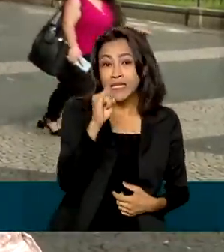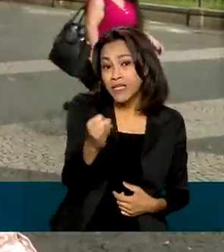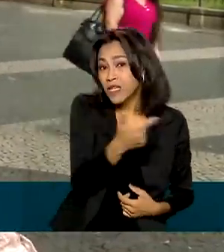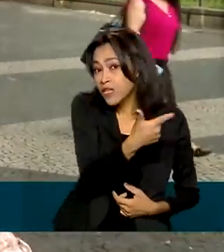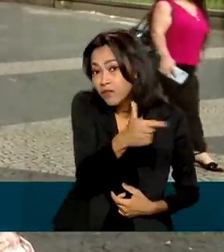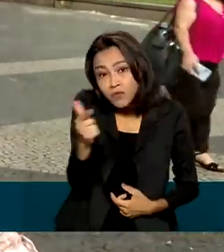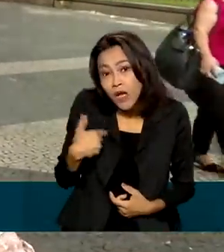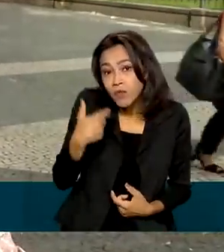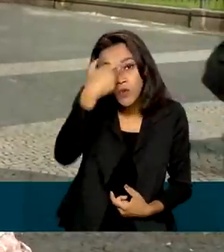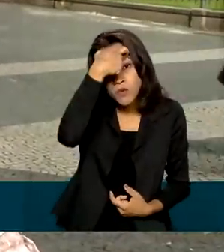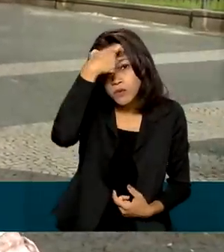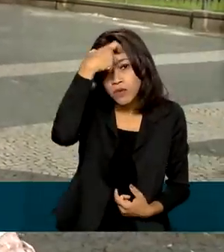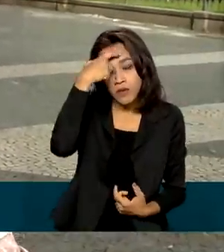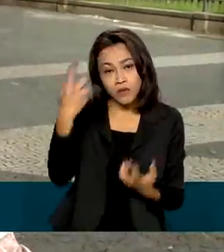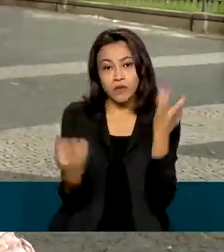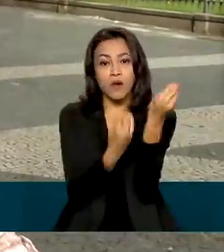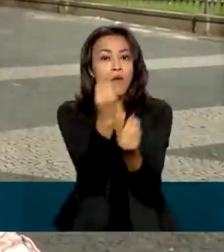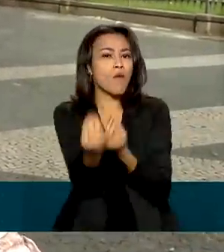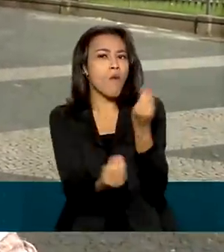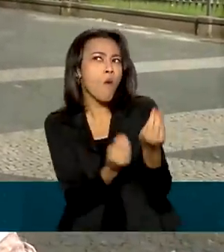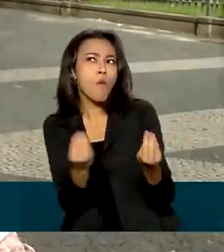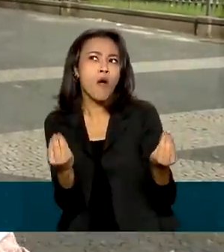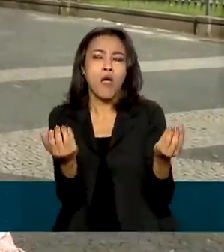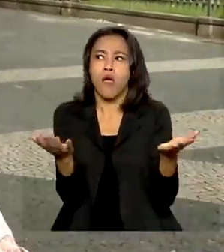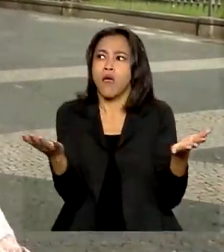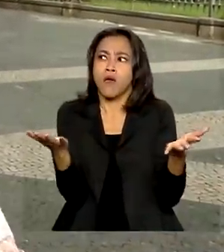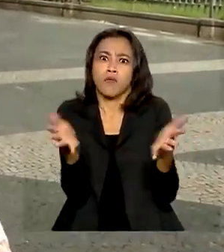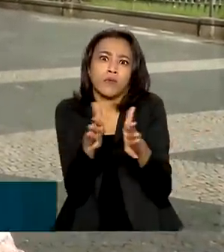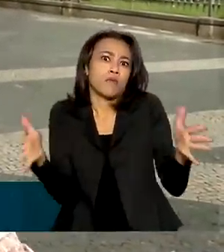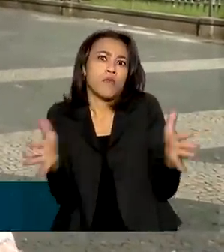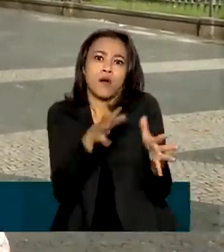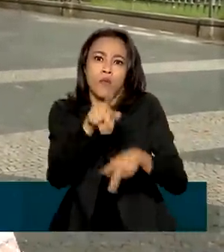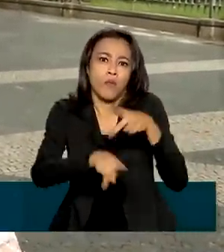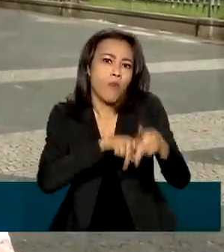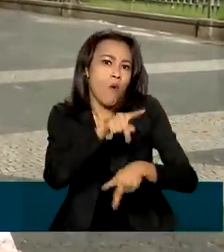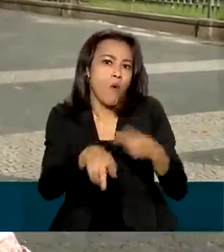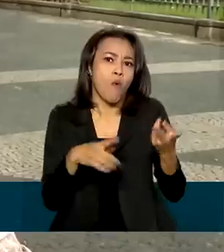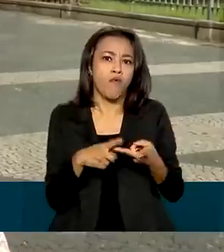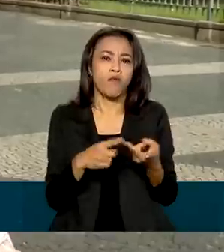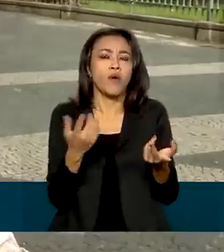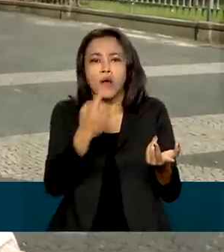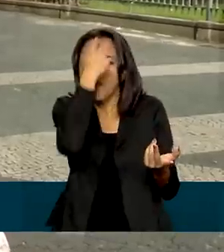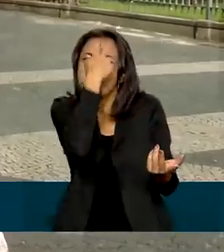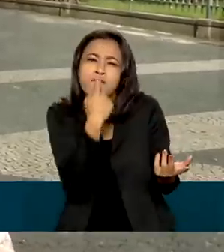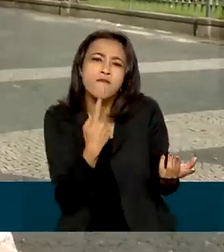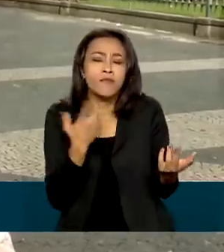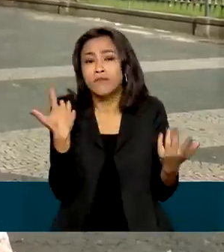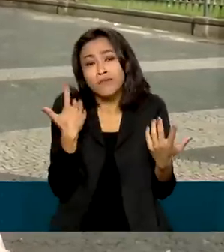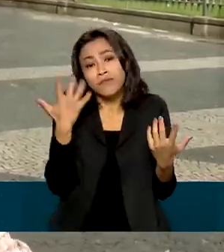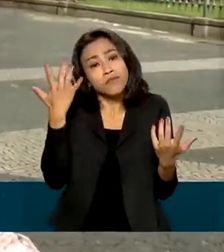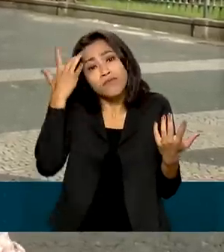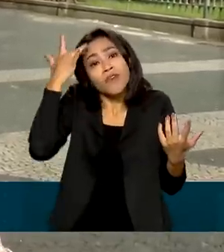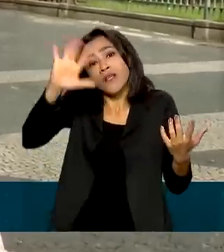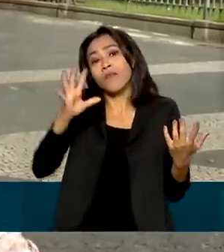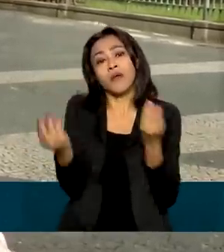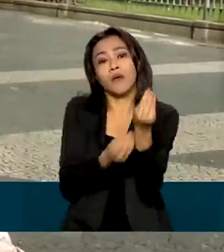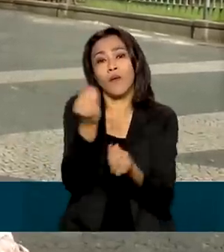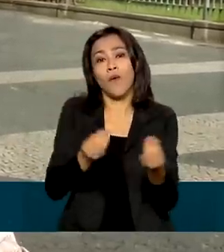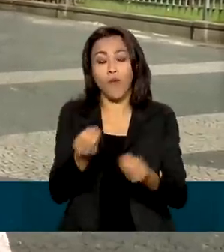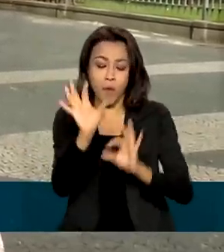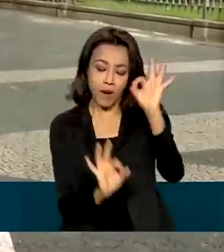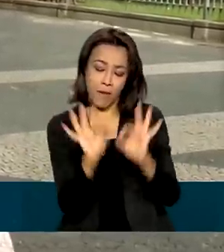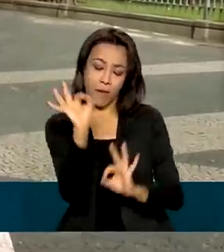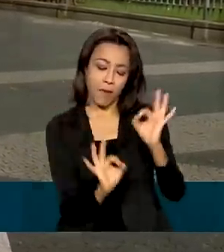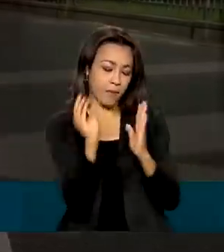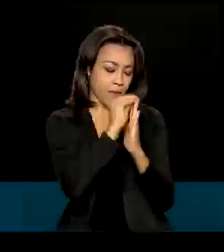como nós estamos em relação à população, tudo que o censo aborda, não tem como planejar. O princípio do planejamento é